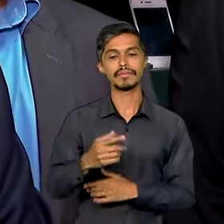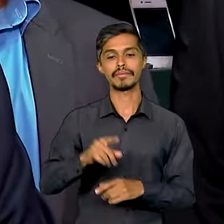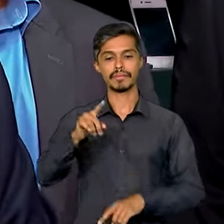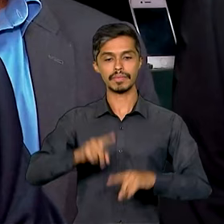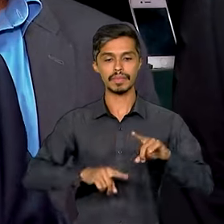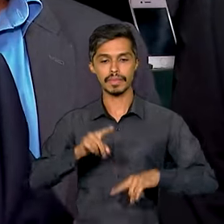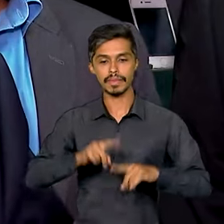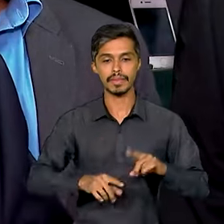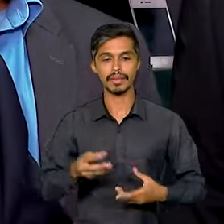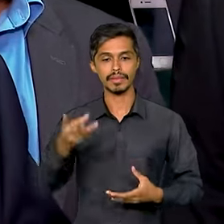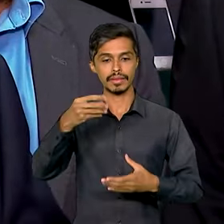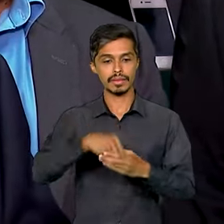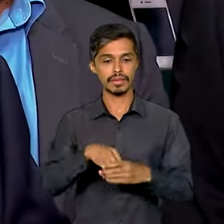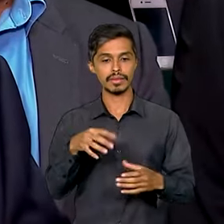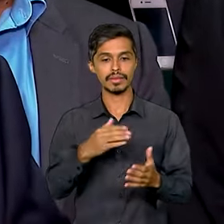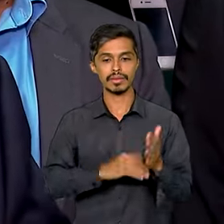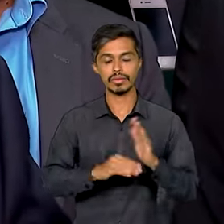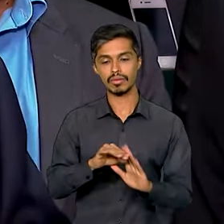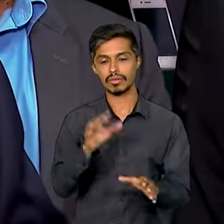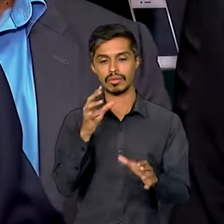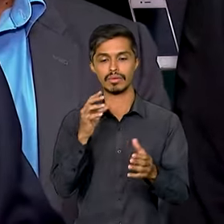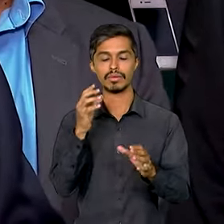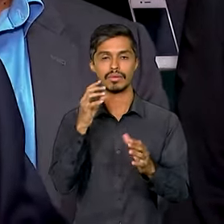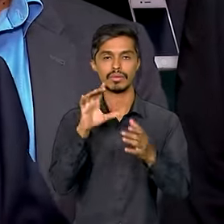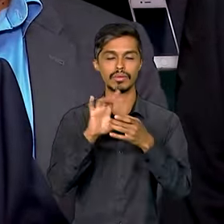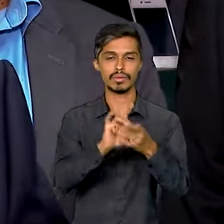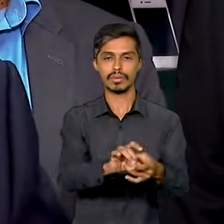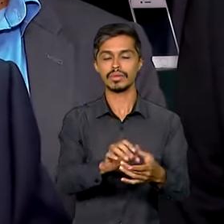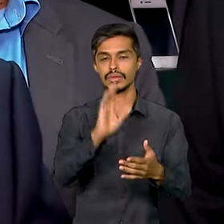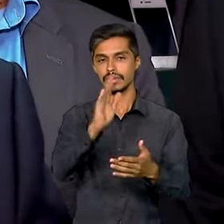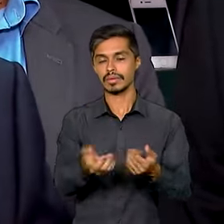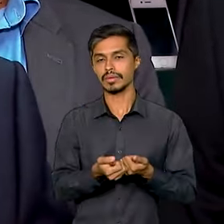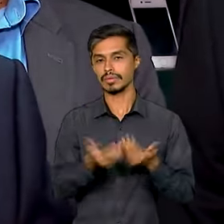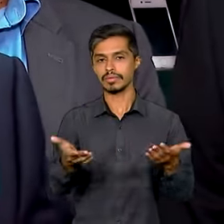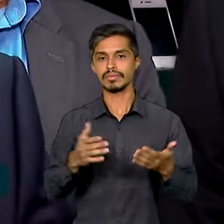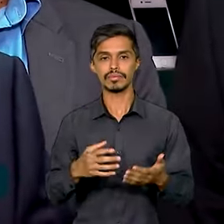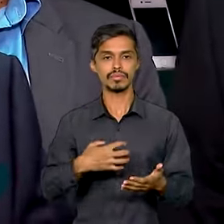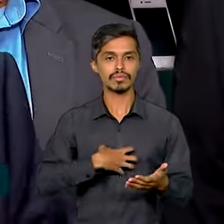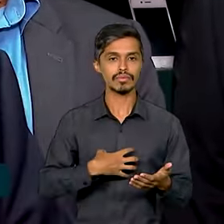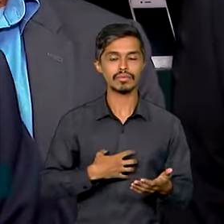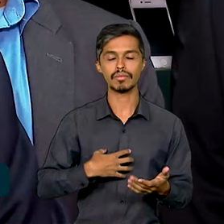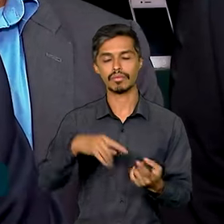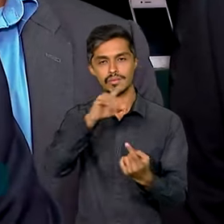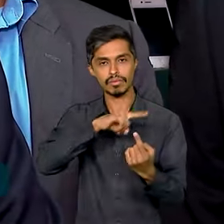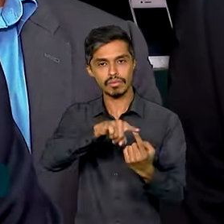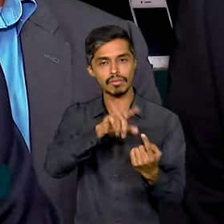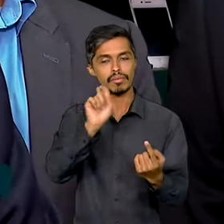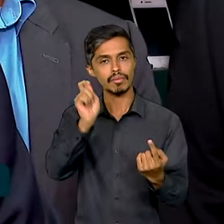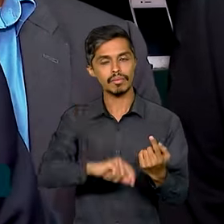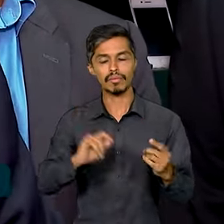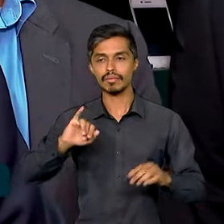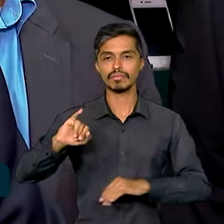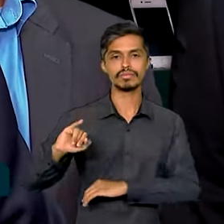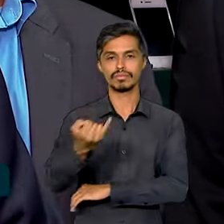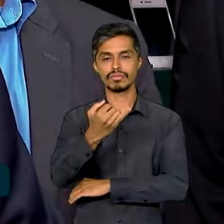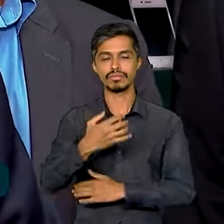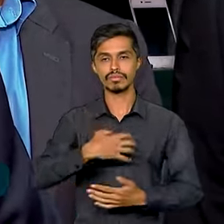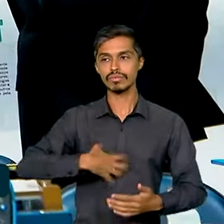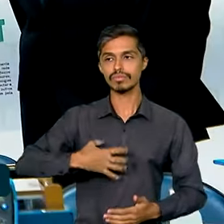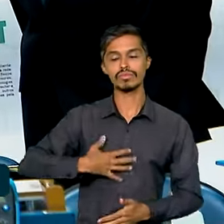e dentro desse contexto todo que já foi colocado, equipamentos que de forma objetiva poderão ser aproveitados na sua